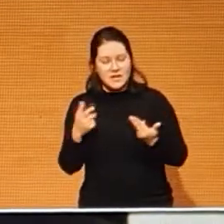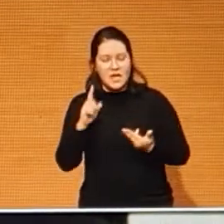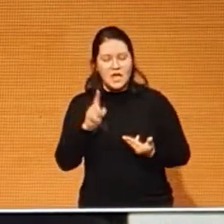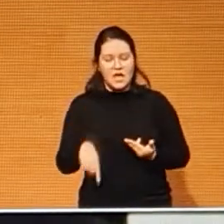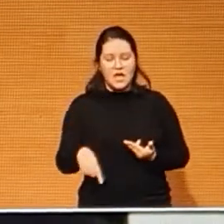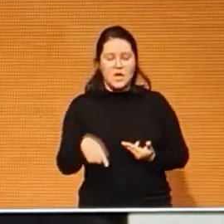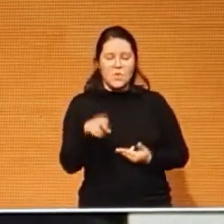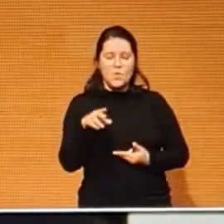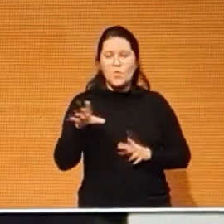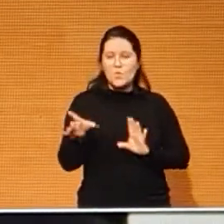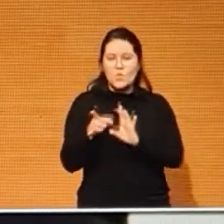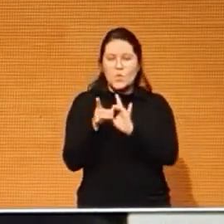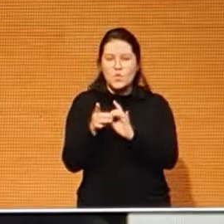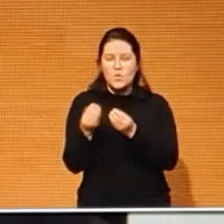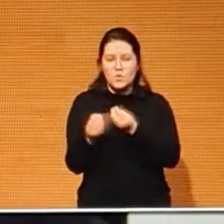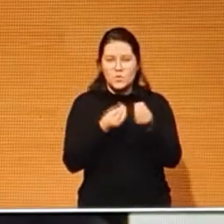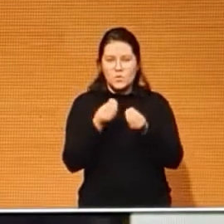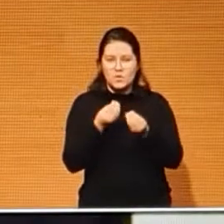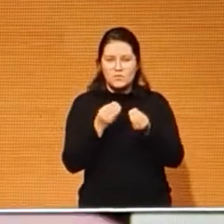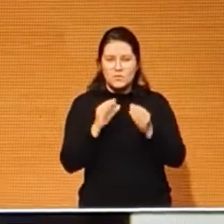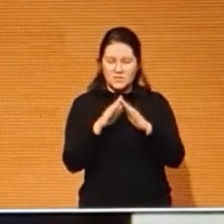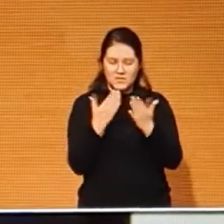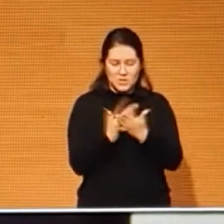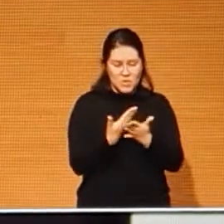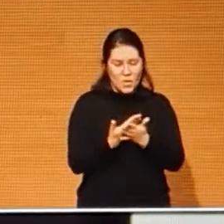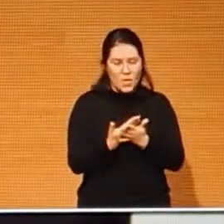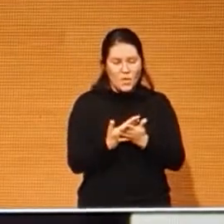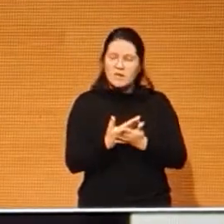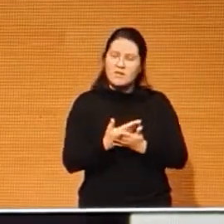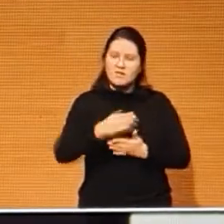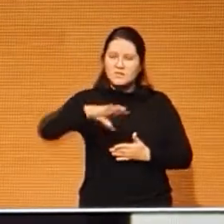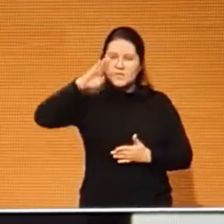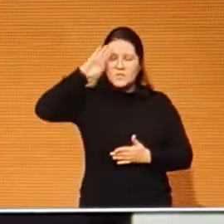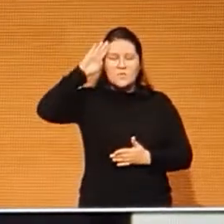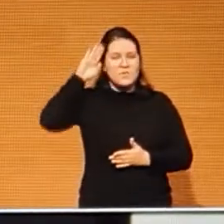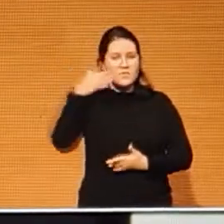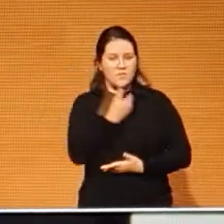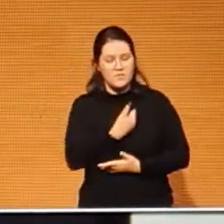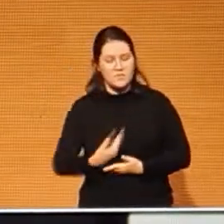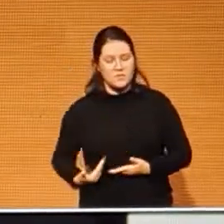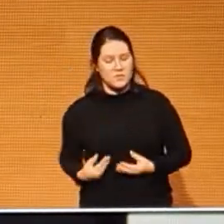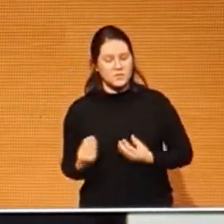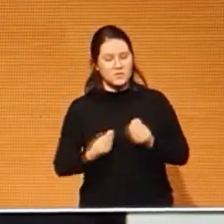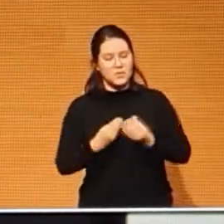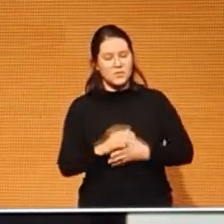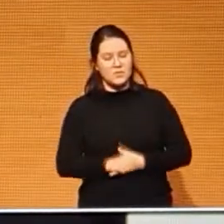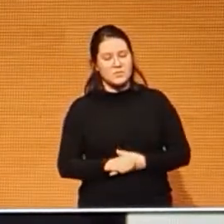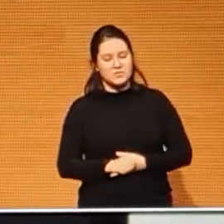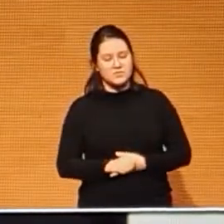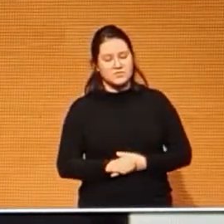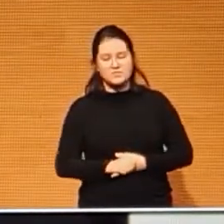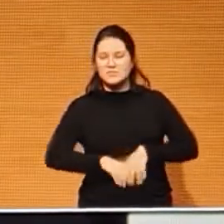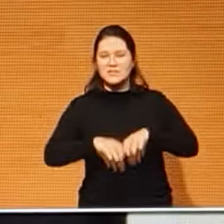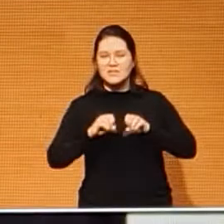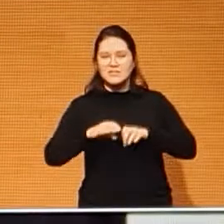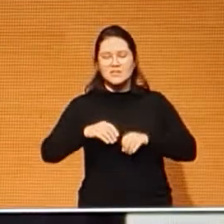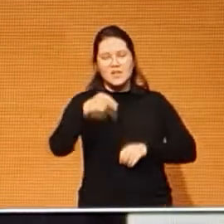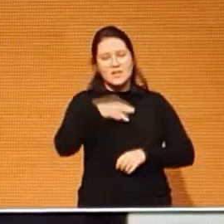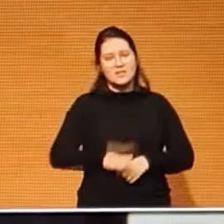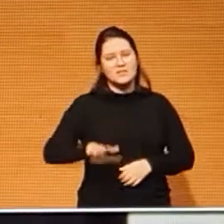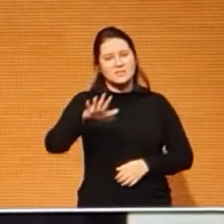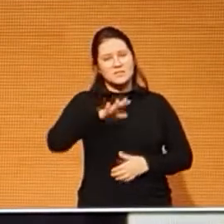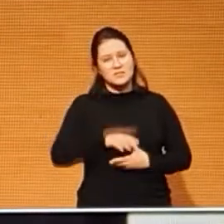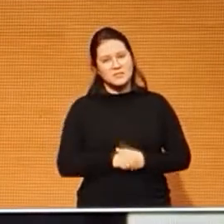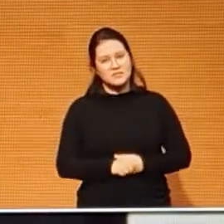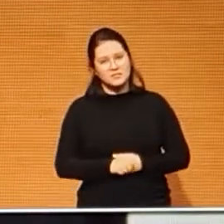e os Estados manterão escolas de governo. Escolas de governo, como a Escola Nacional da Administração, como o Instituto Rio Branco, como a